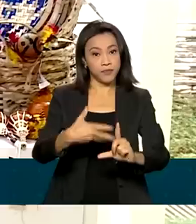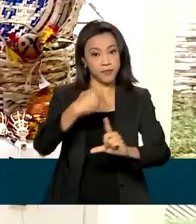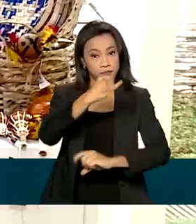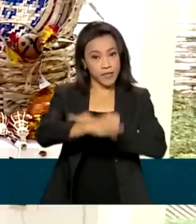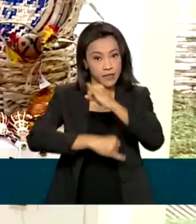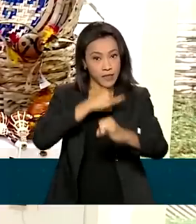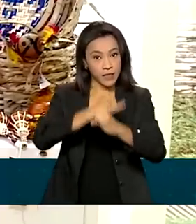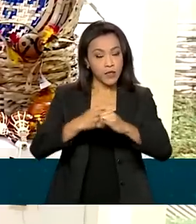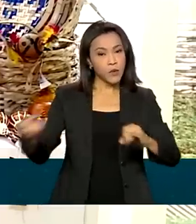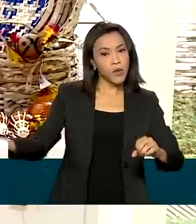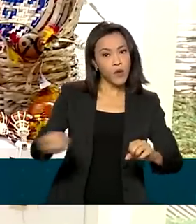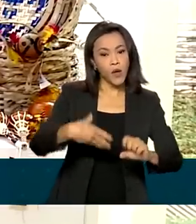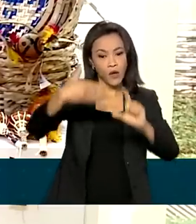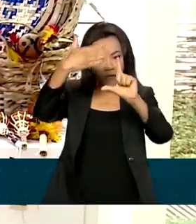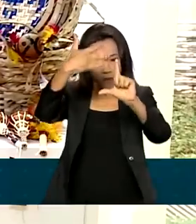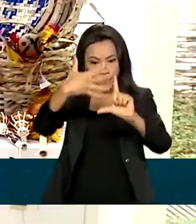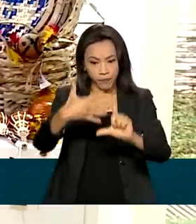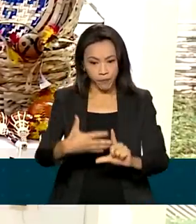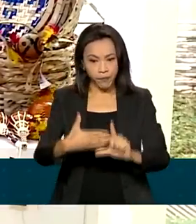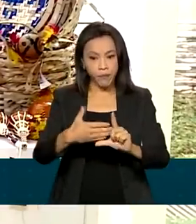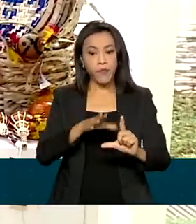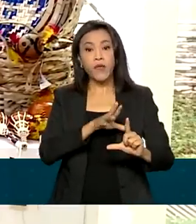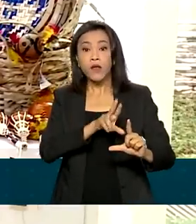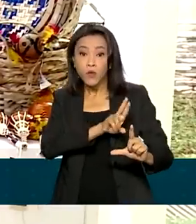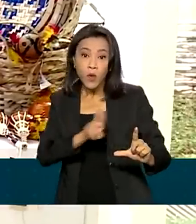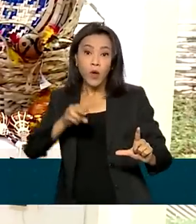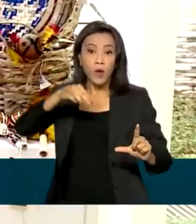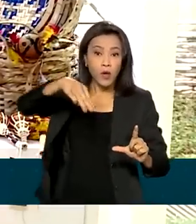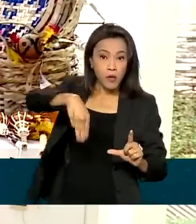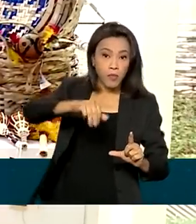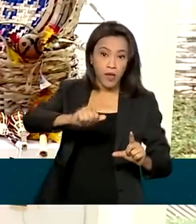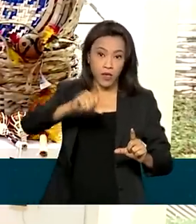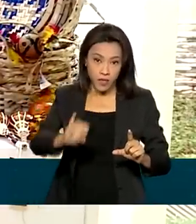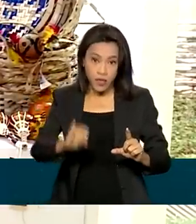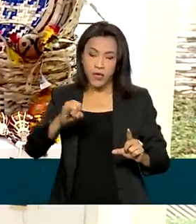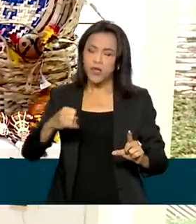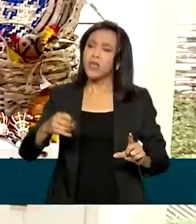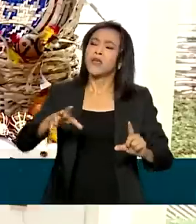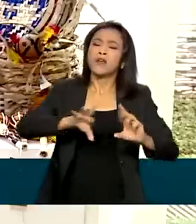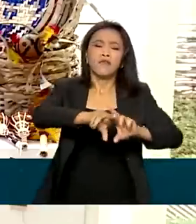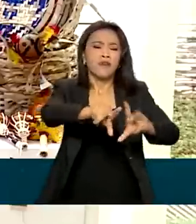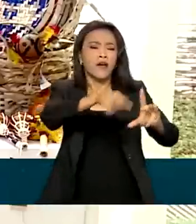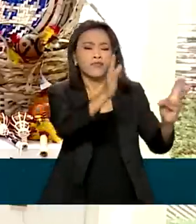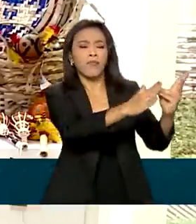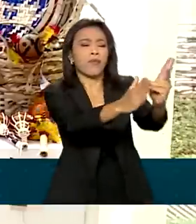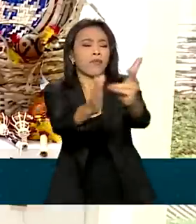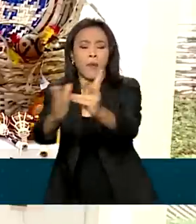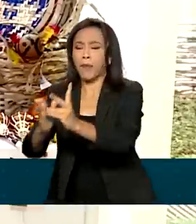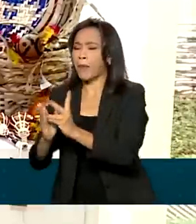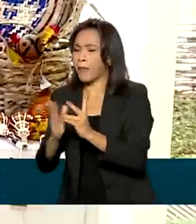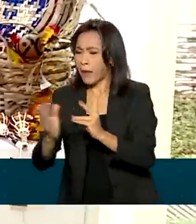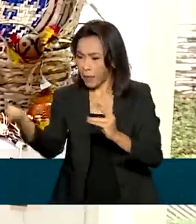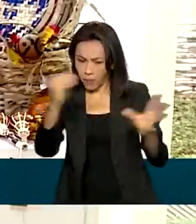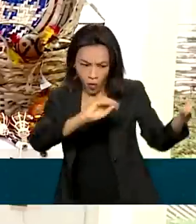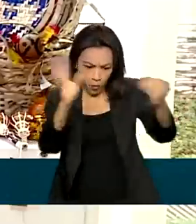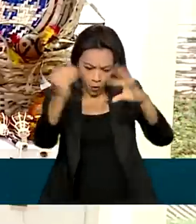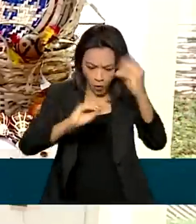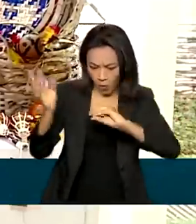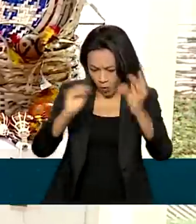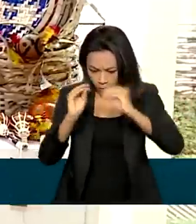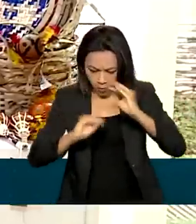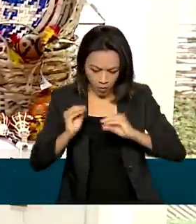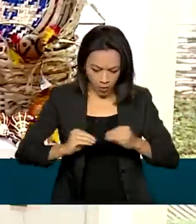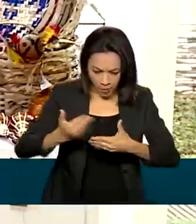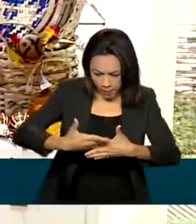nova plataforma chamada de MAI vai permitir que os artesãos e artistas indígenas comercializem seus produtos em